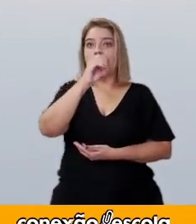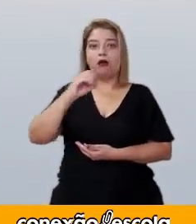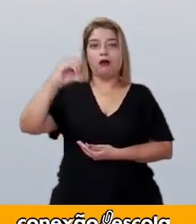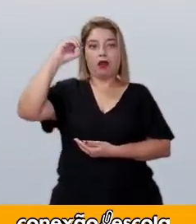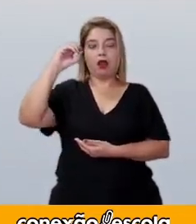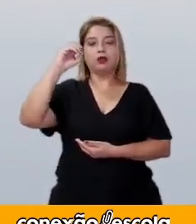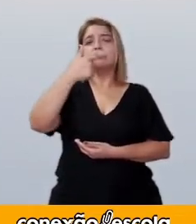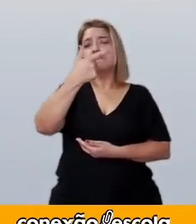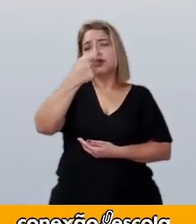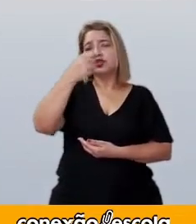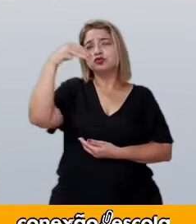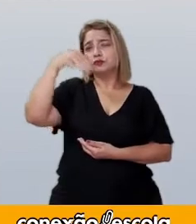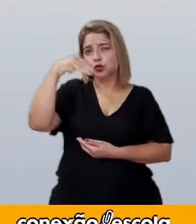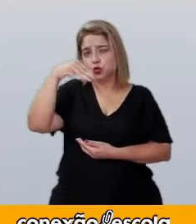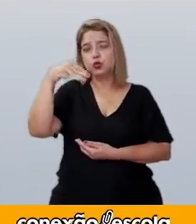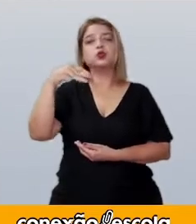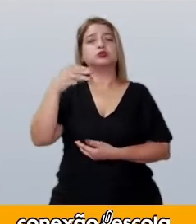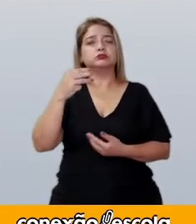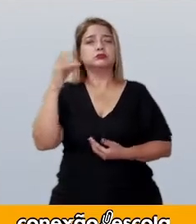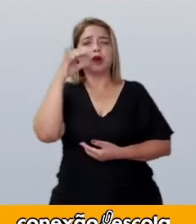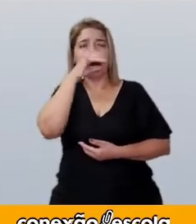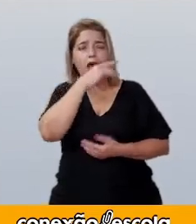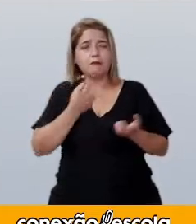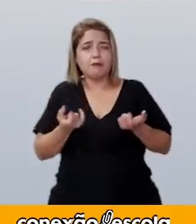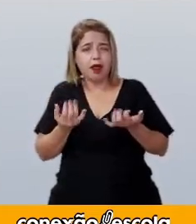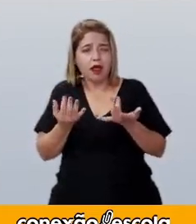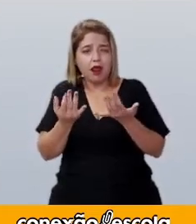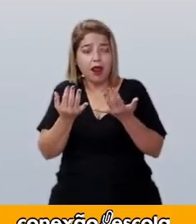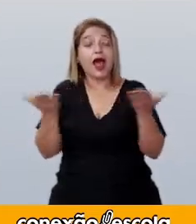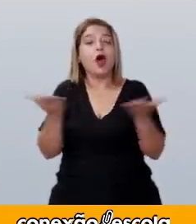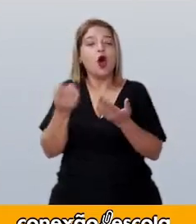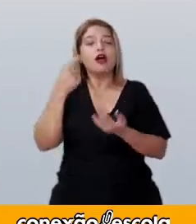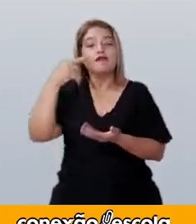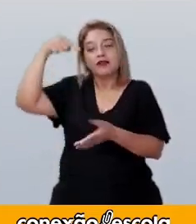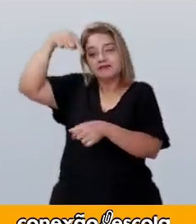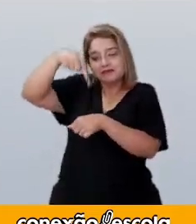20 minutos. Mas faça o teste do palito.